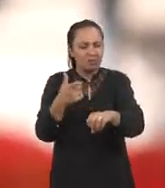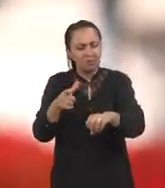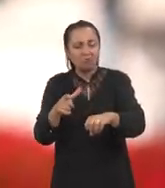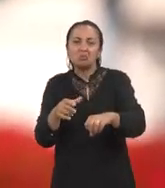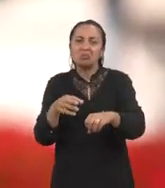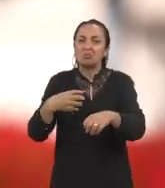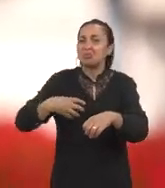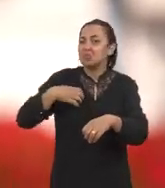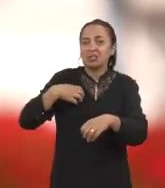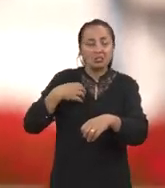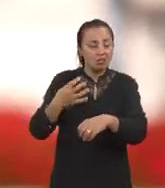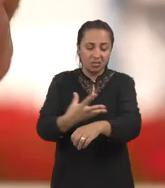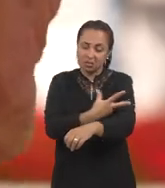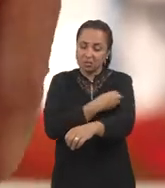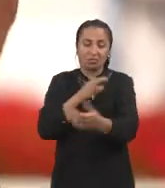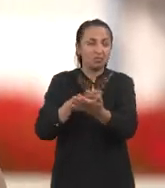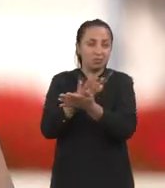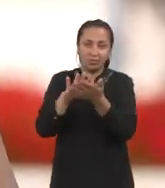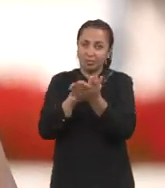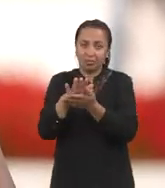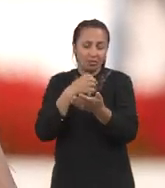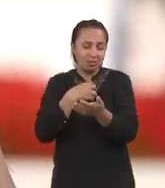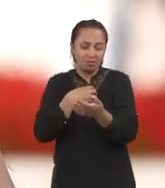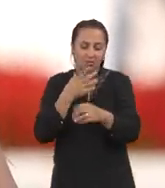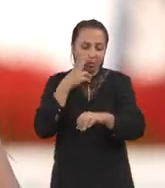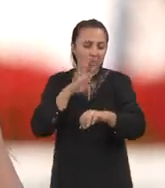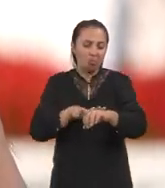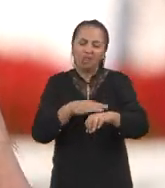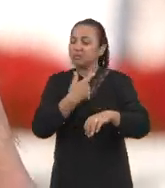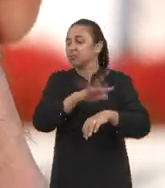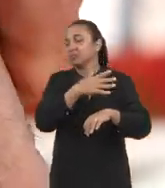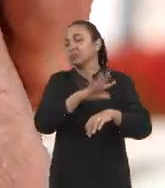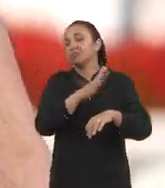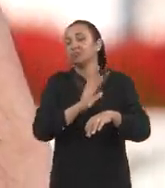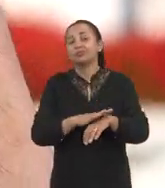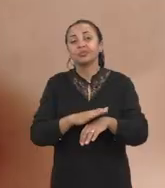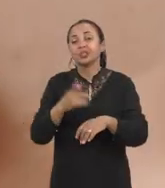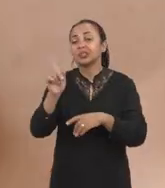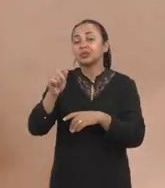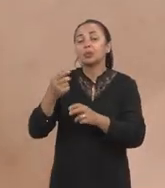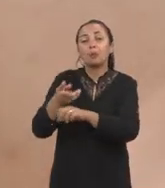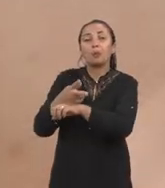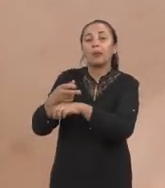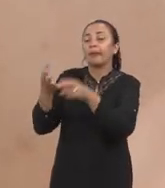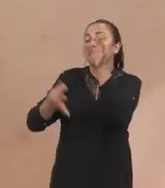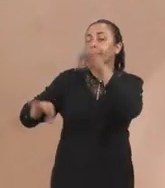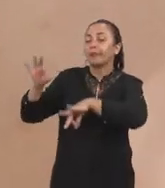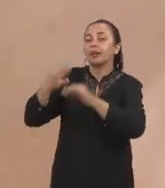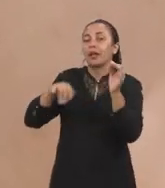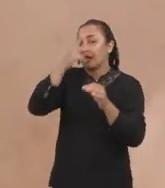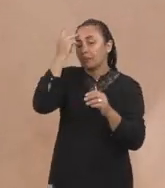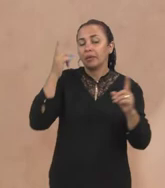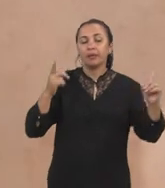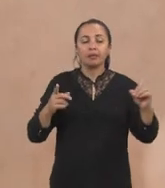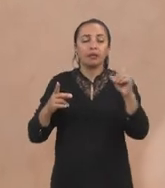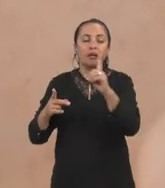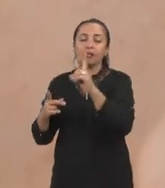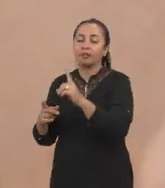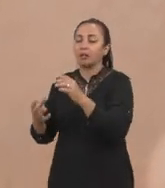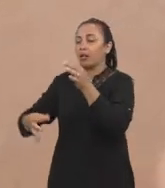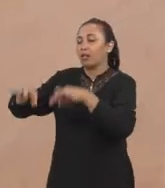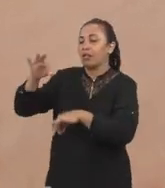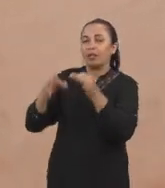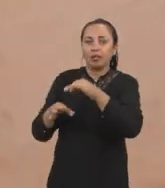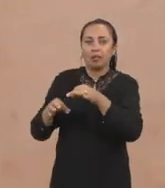perde a sensibilidade, e, muitas vezes, ele não dá a devida atenção e não procura ambulatório. Então, muitas vezes, o paciente chega no ambulatório para fazer o diagnóstico